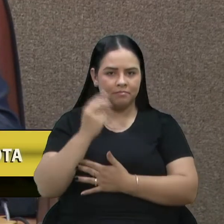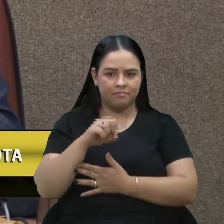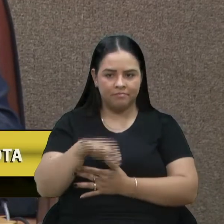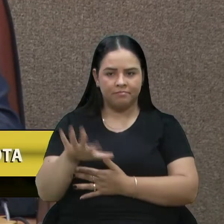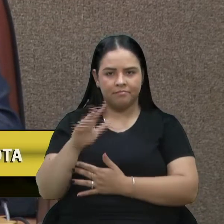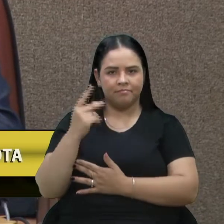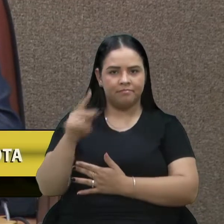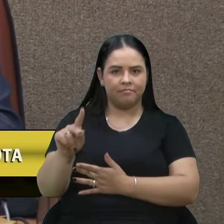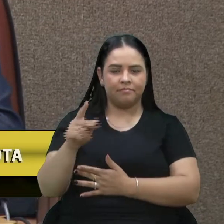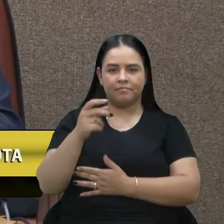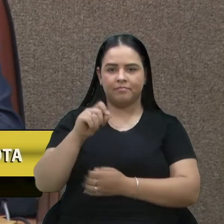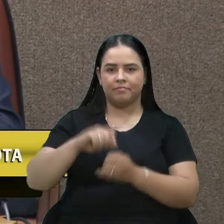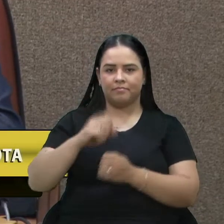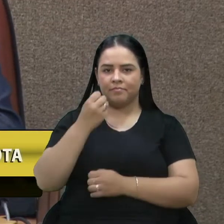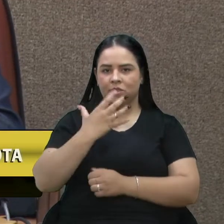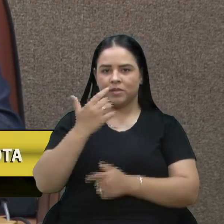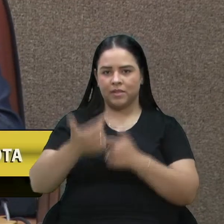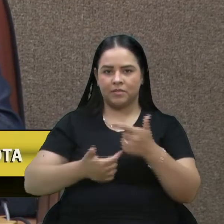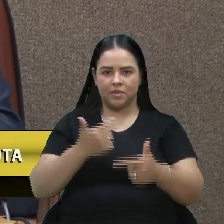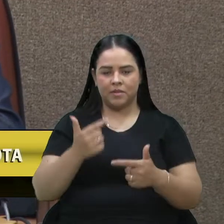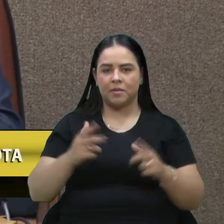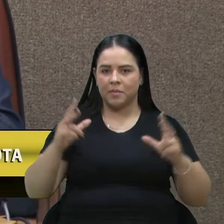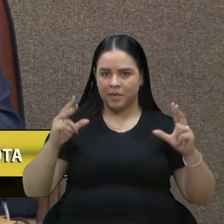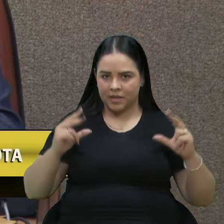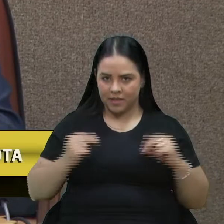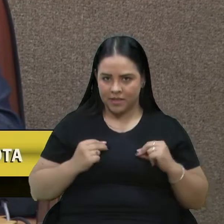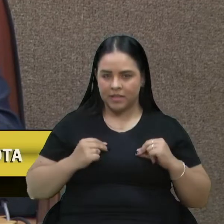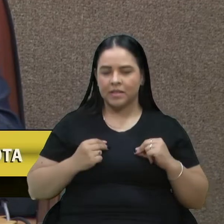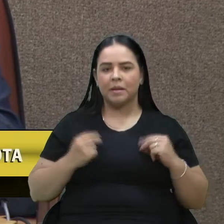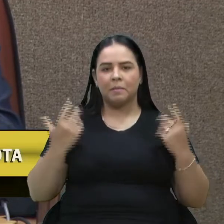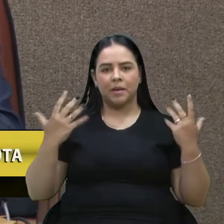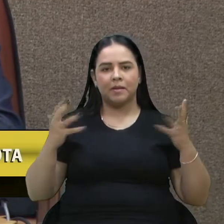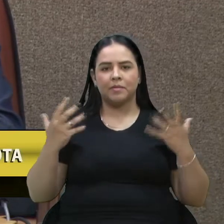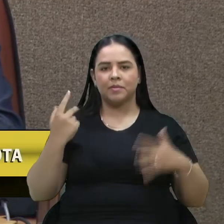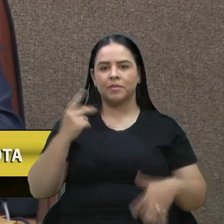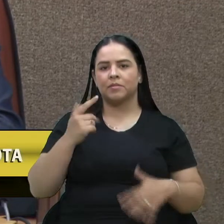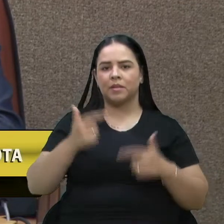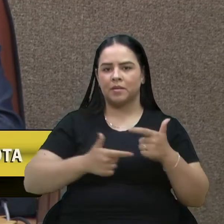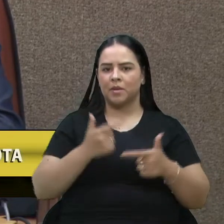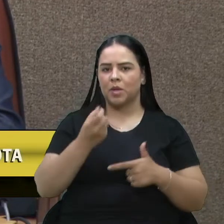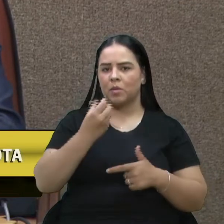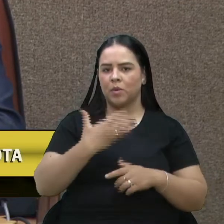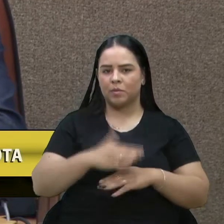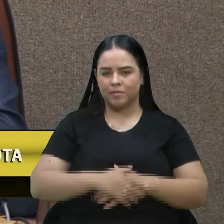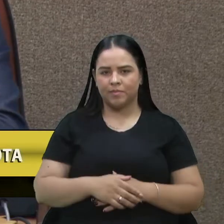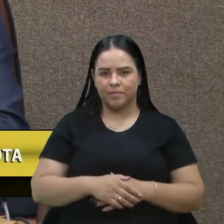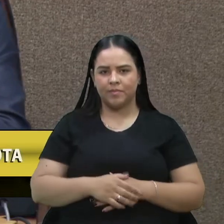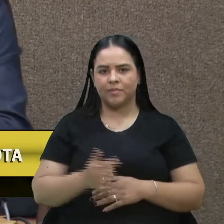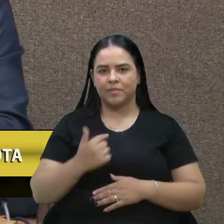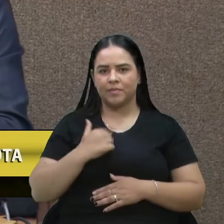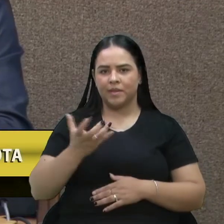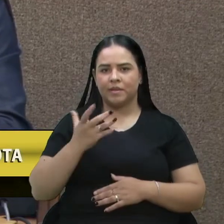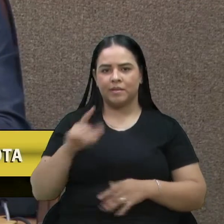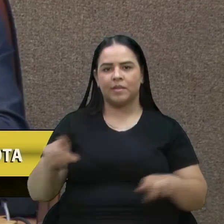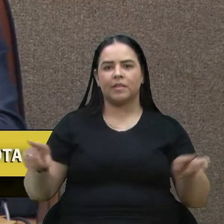faz um bom trabalho, merece ser parabenizado, e o senhor trabalha bem. Eu queria também